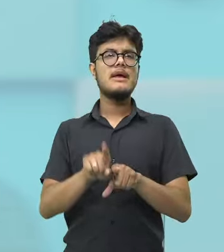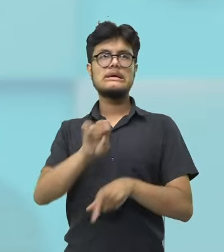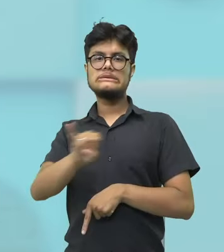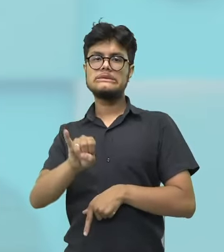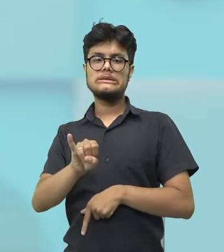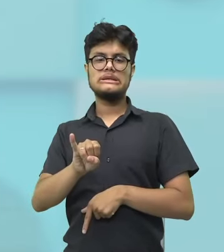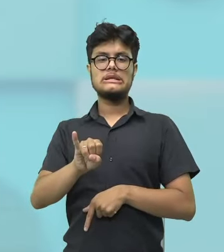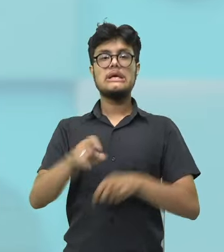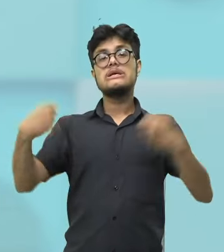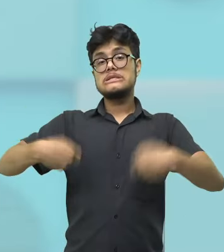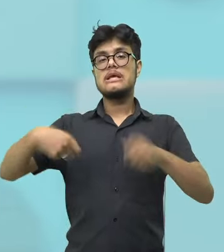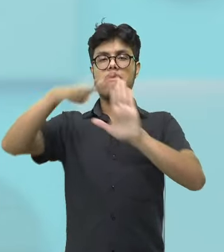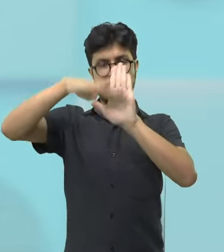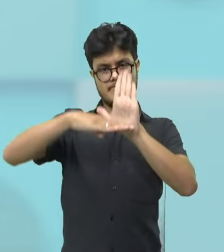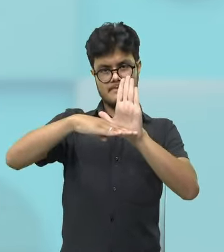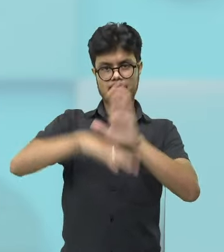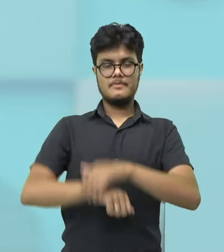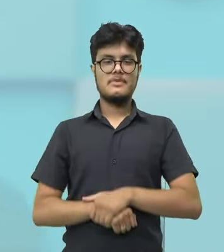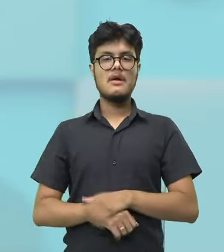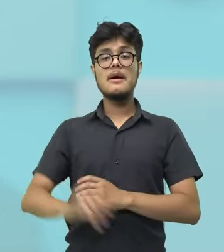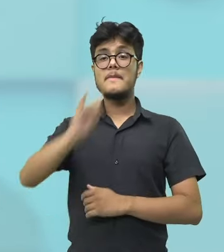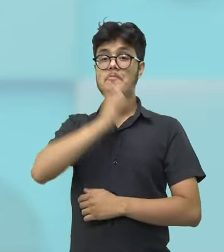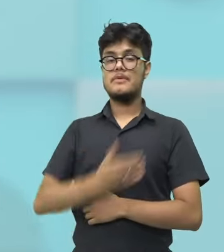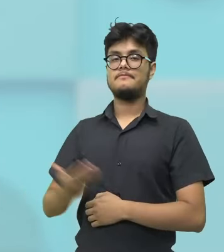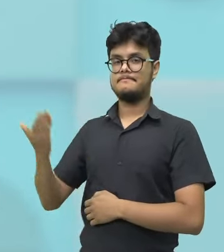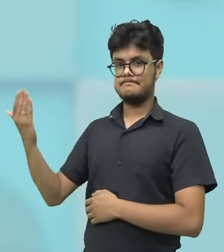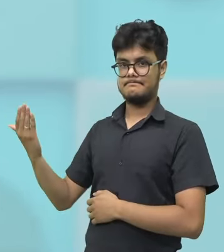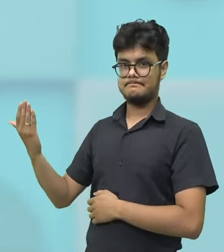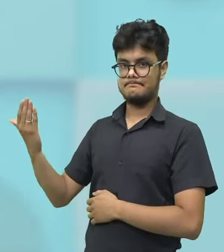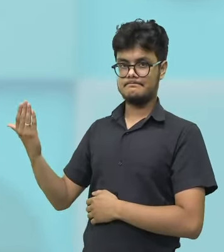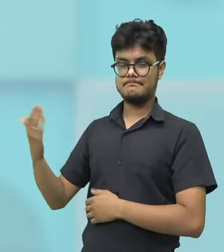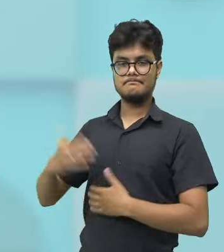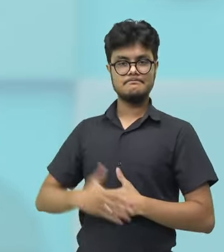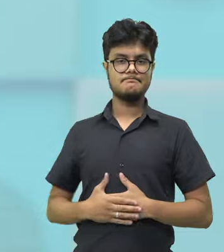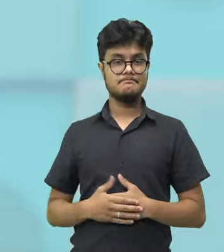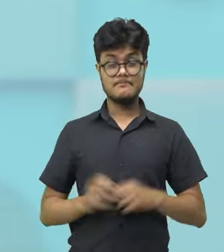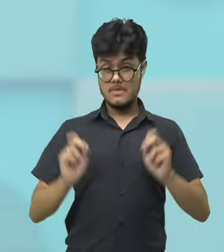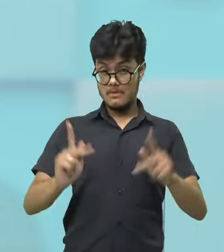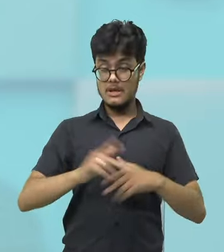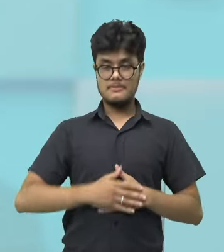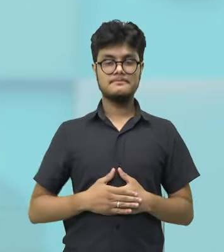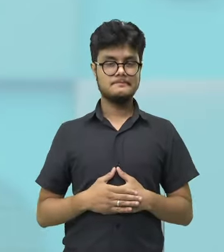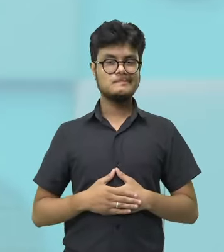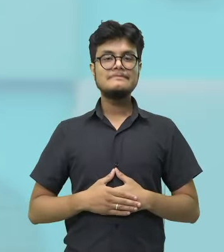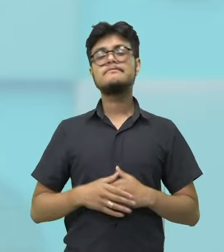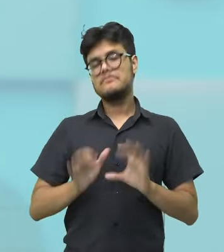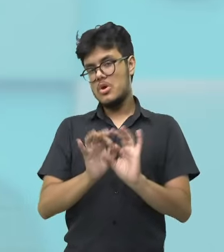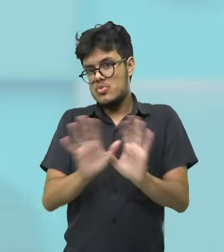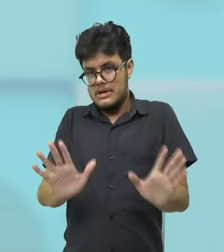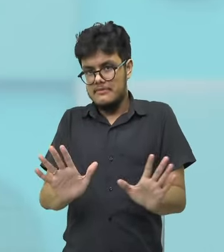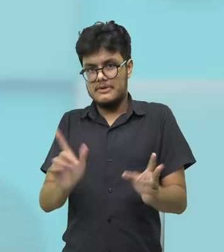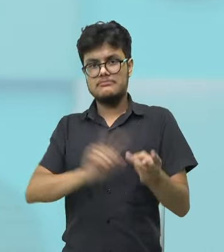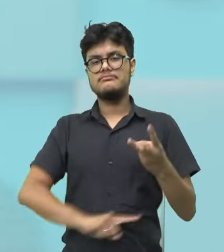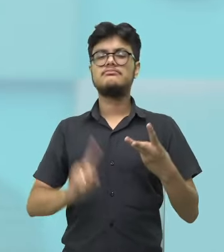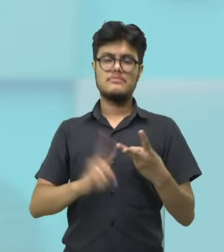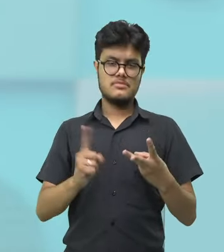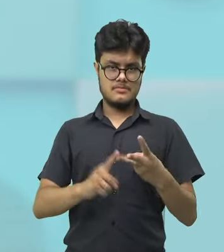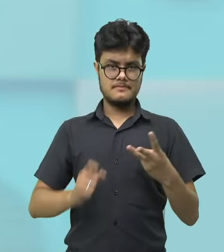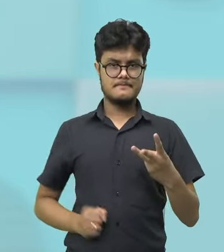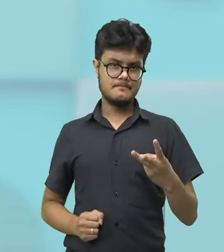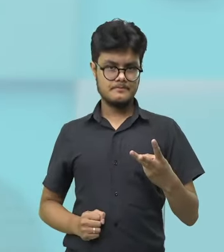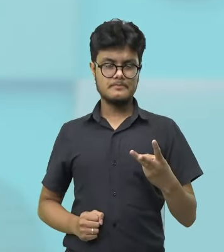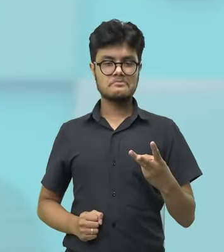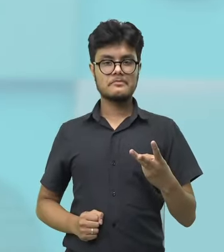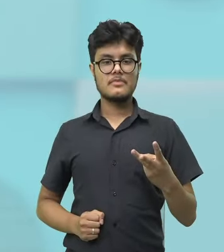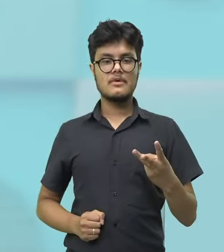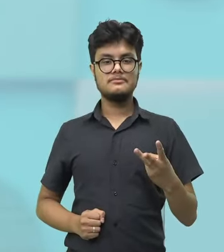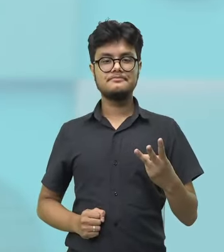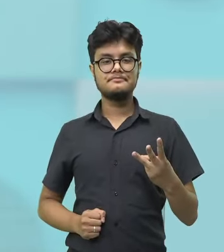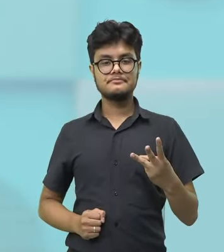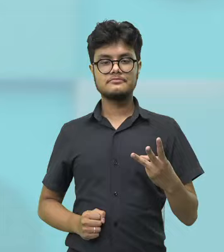rima,